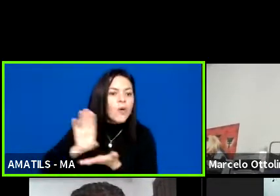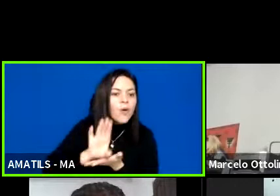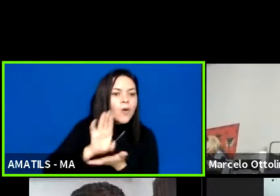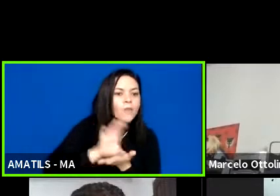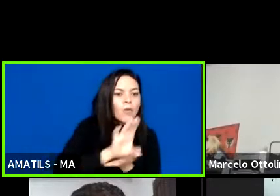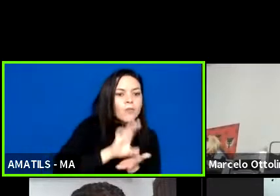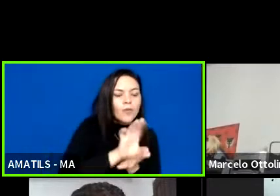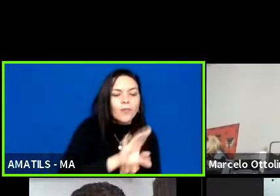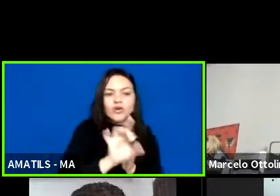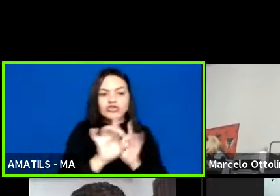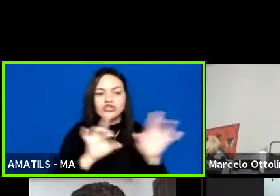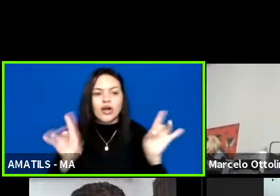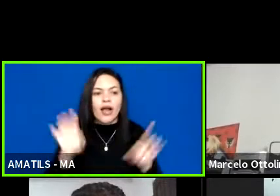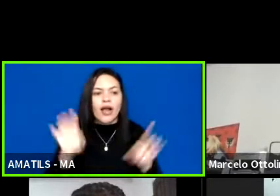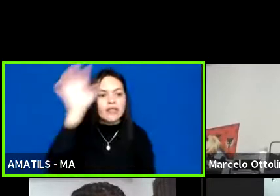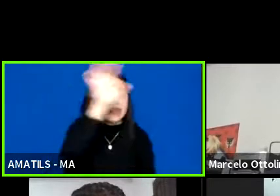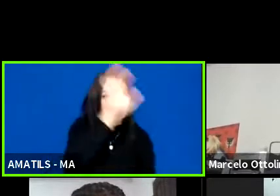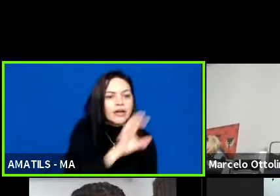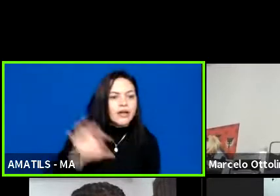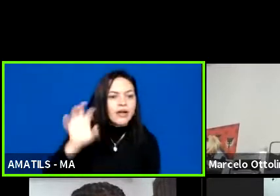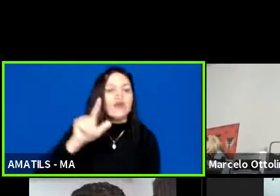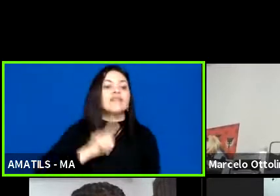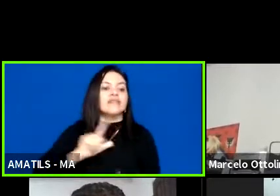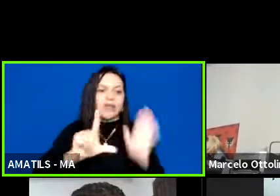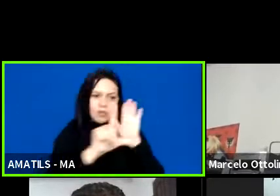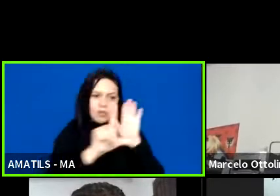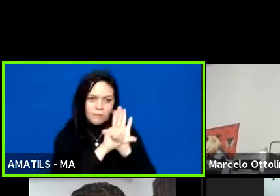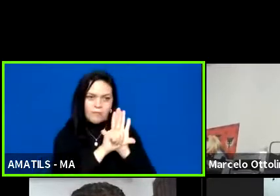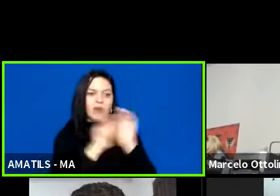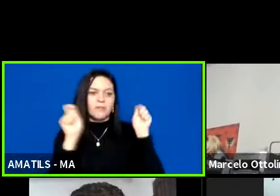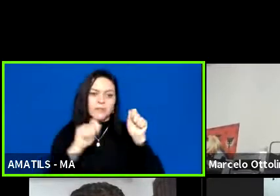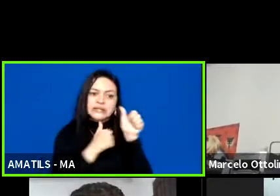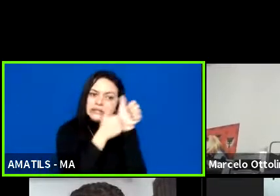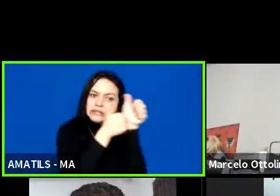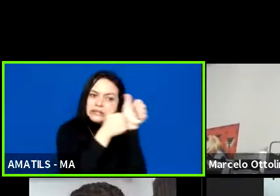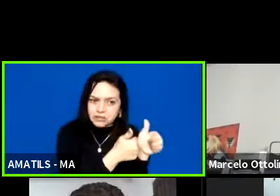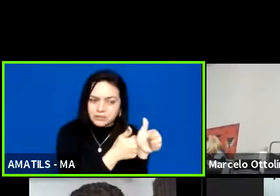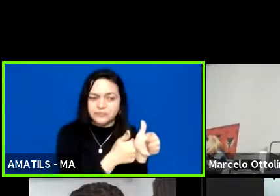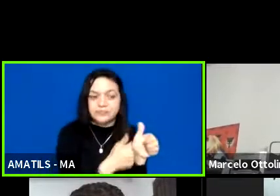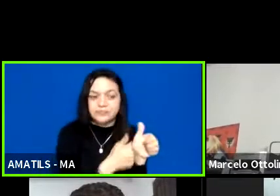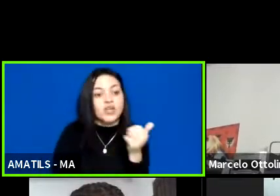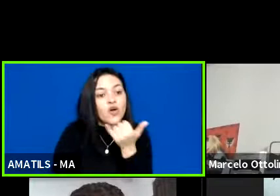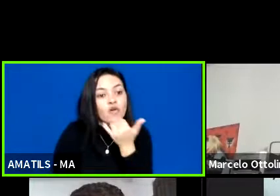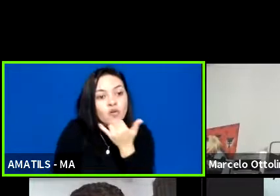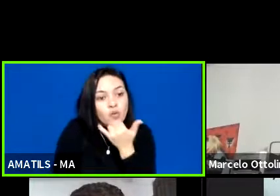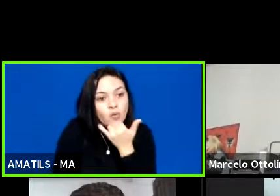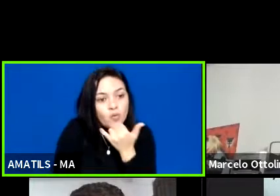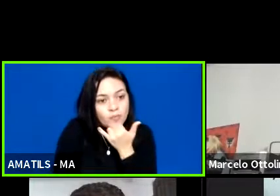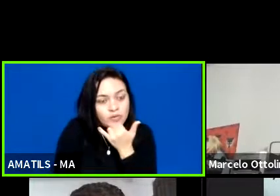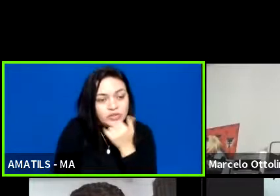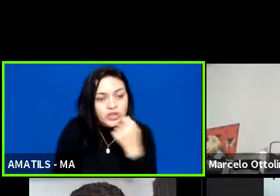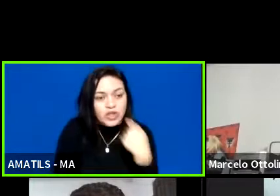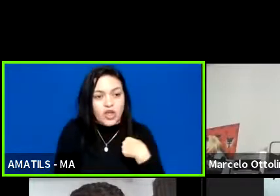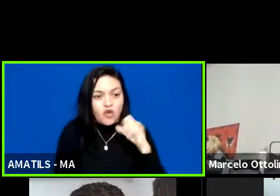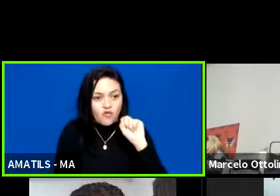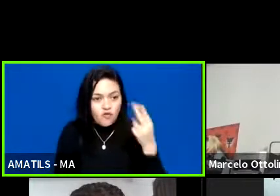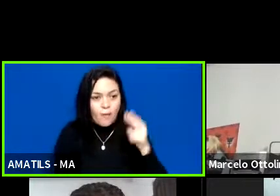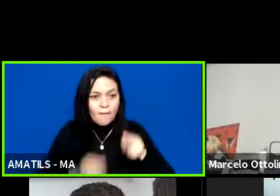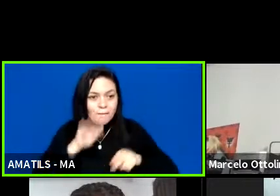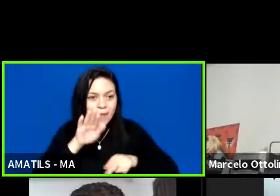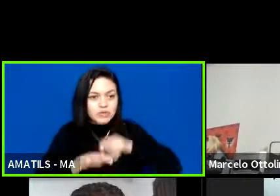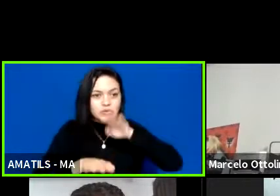em cada um desses estados e que tem uma legislação a ser seguida. Então, eu vou pedir a licença a vocês e vou agora seguir o passo a passo.